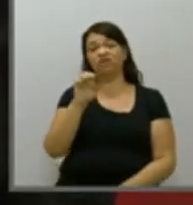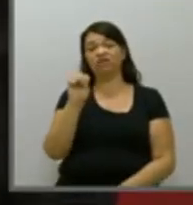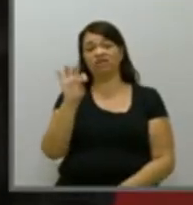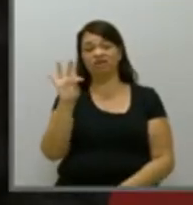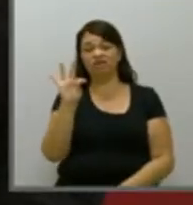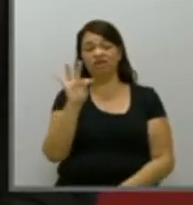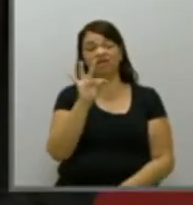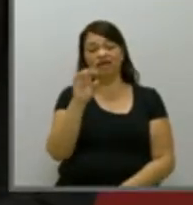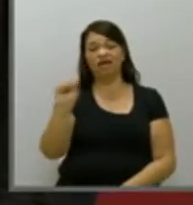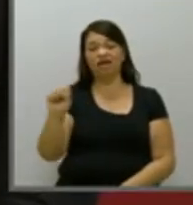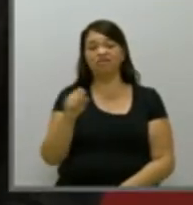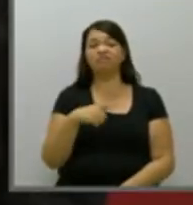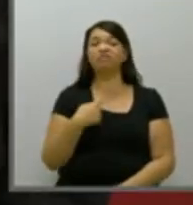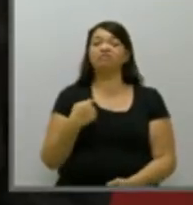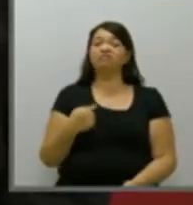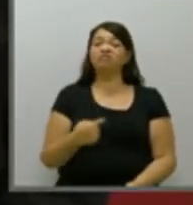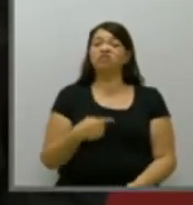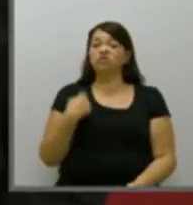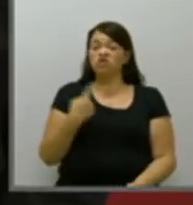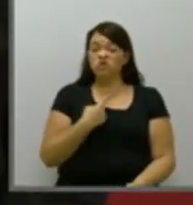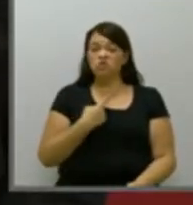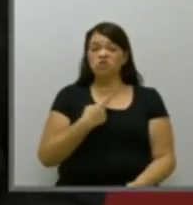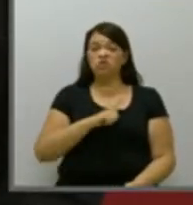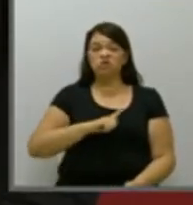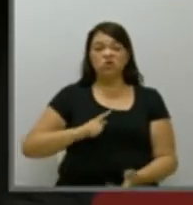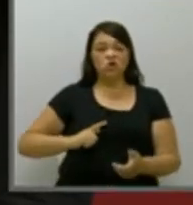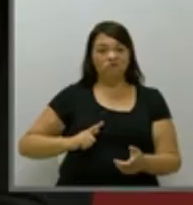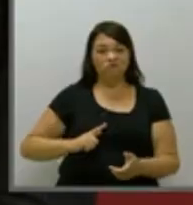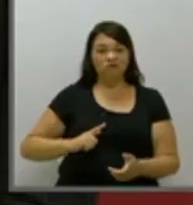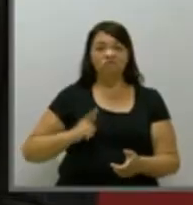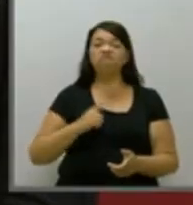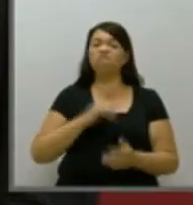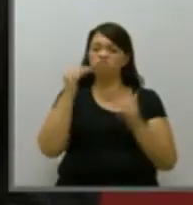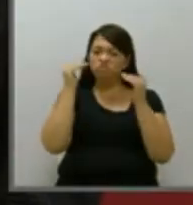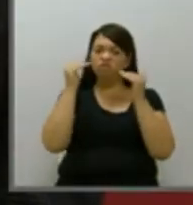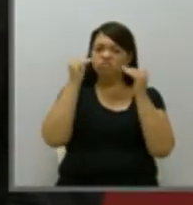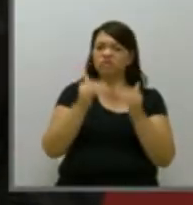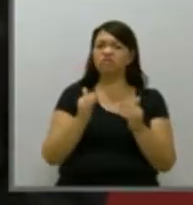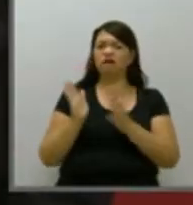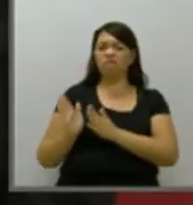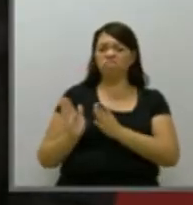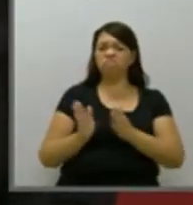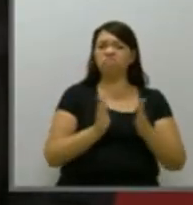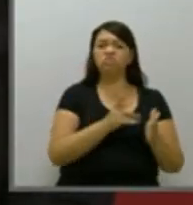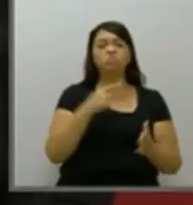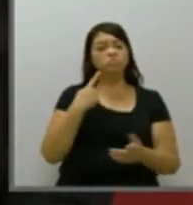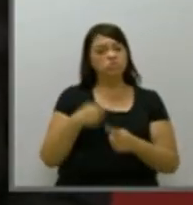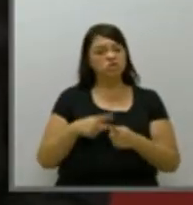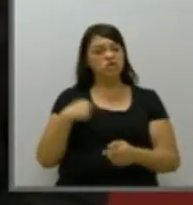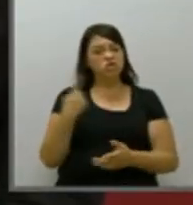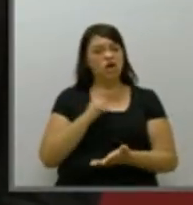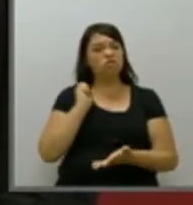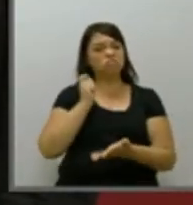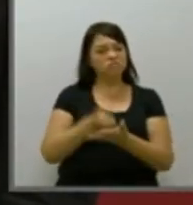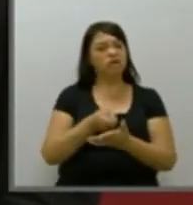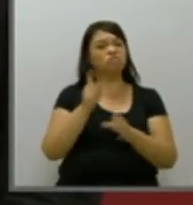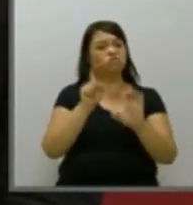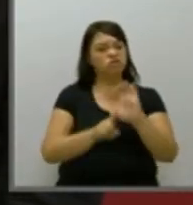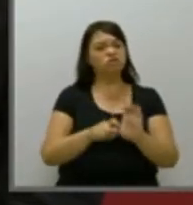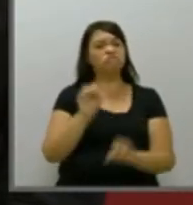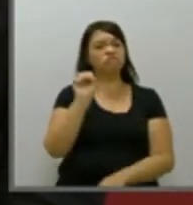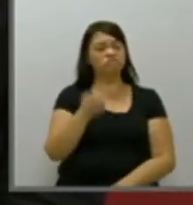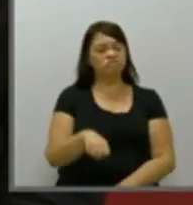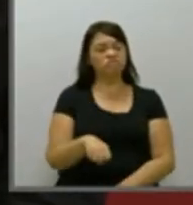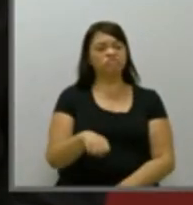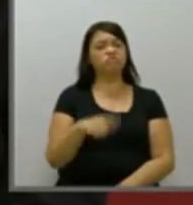nosso governo, honrar os compromissos, porque nós pagamos dívidas. Nós